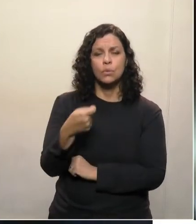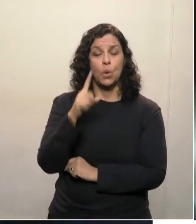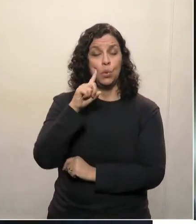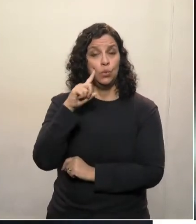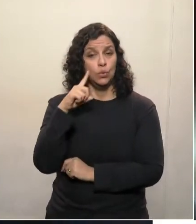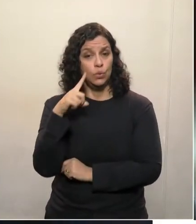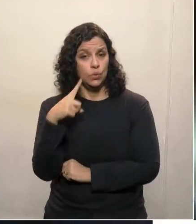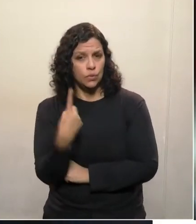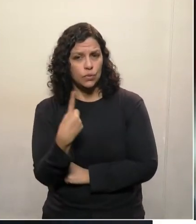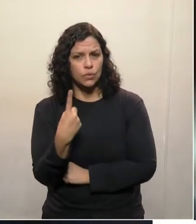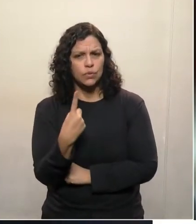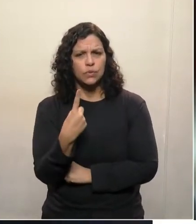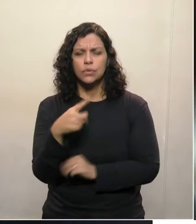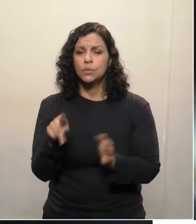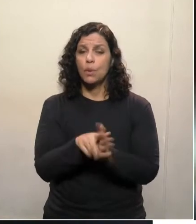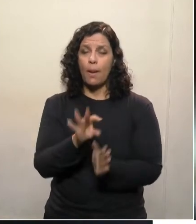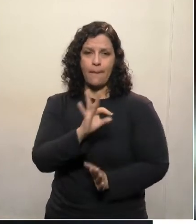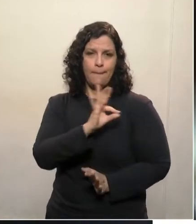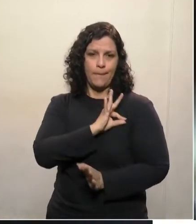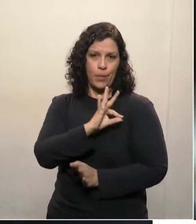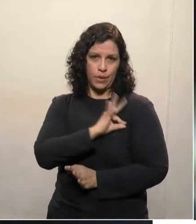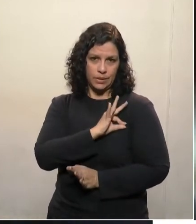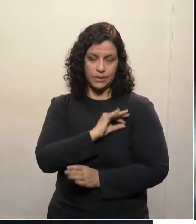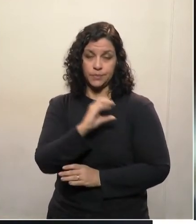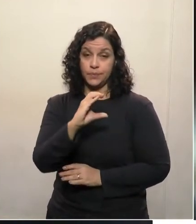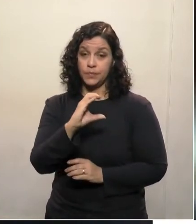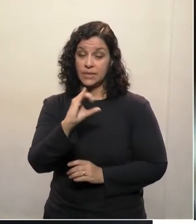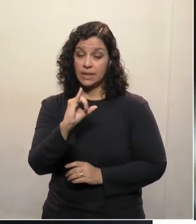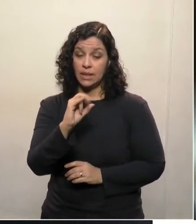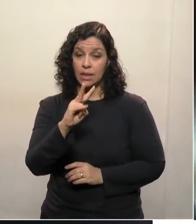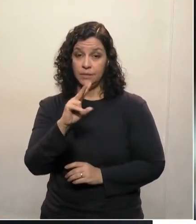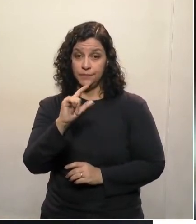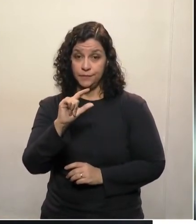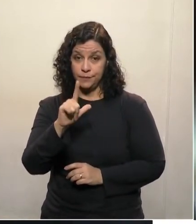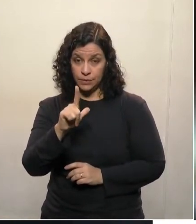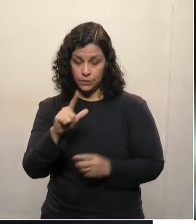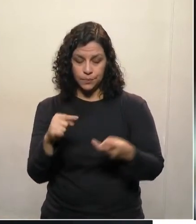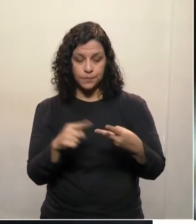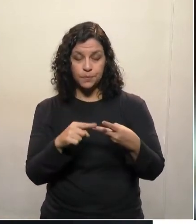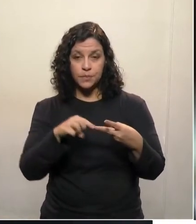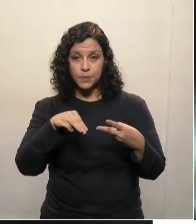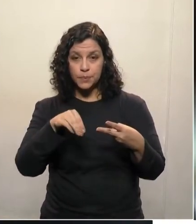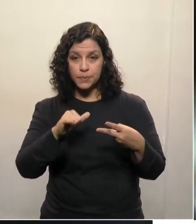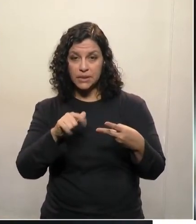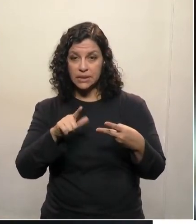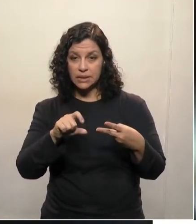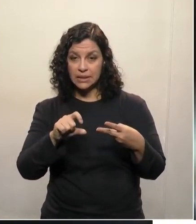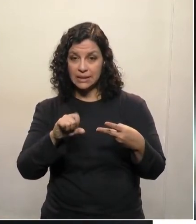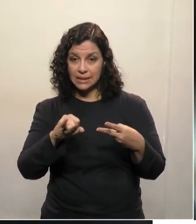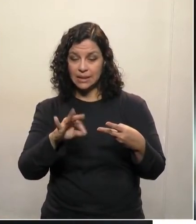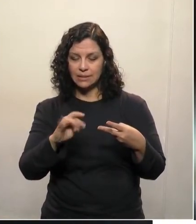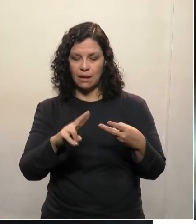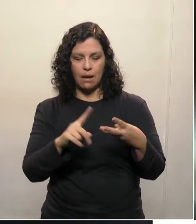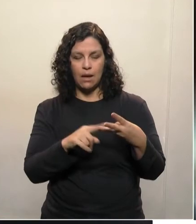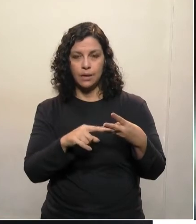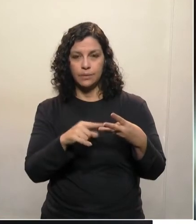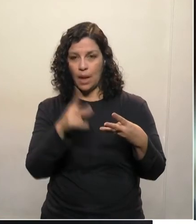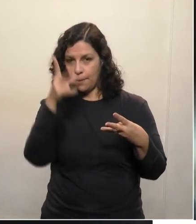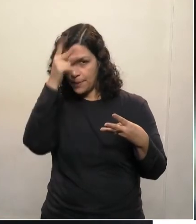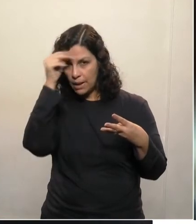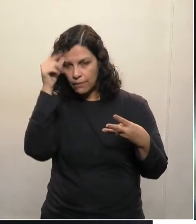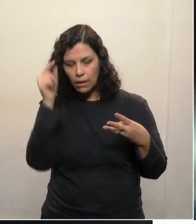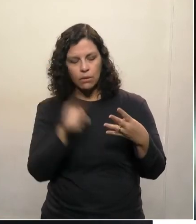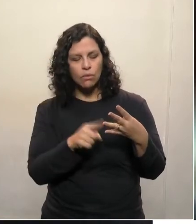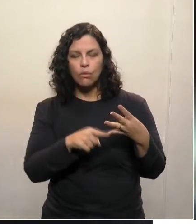dos policiais, policiais civis, policiais militares, vamos incluir guarda municipal, todos os policiais.